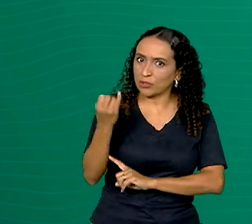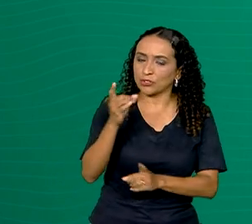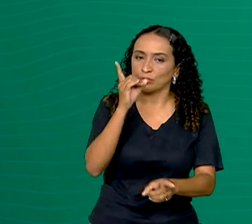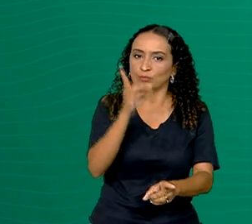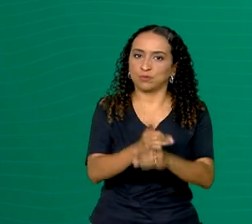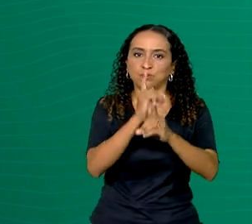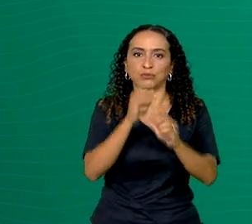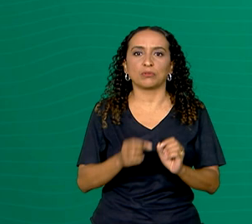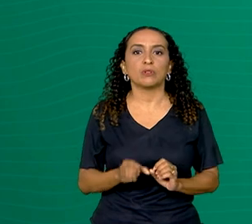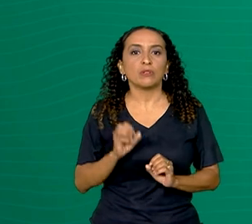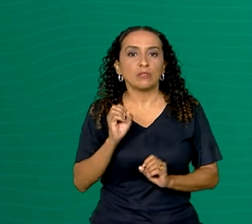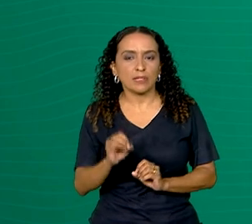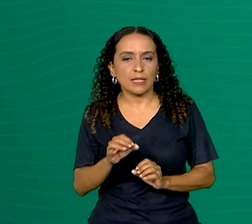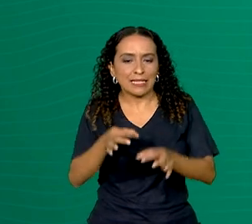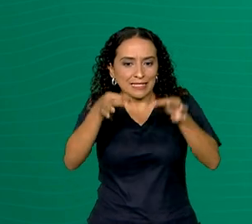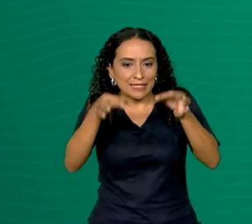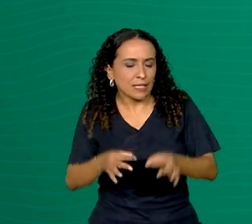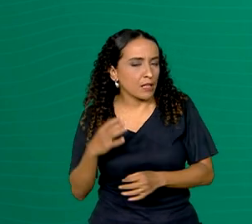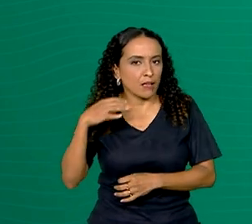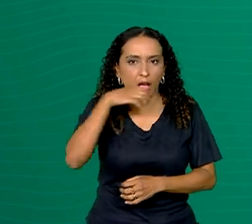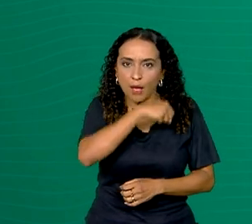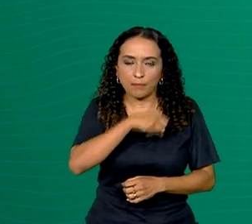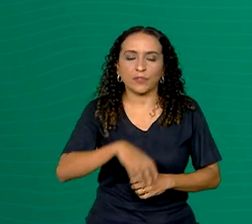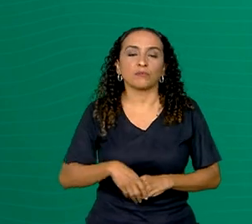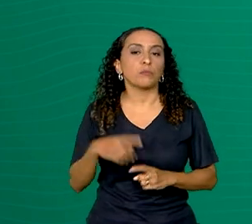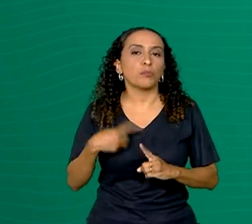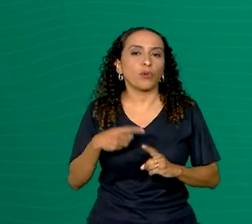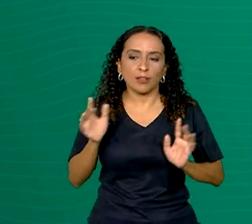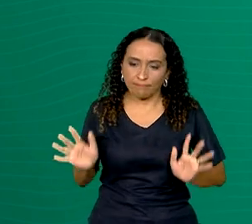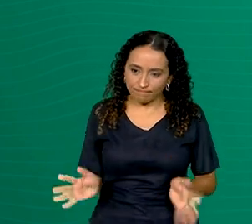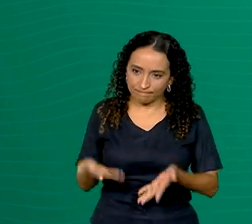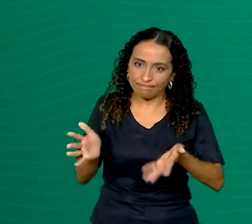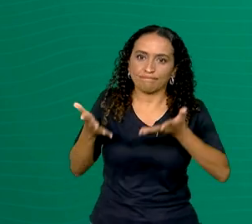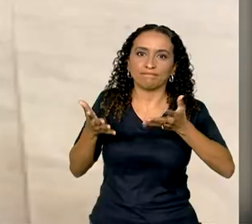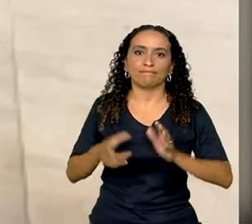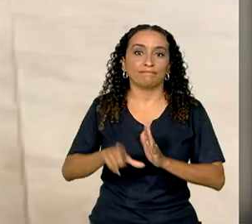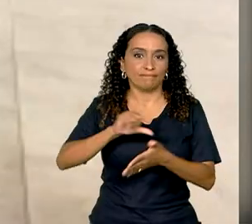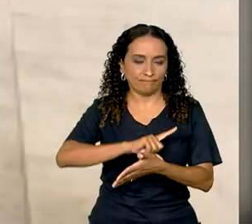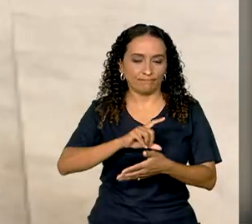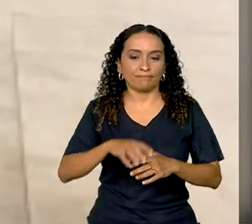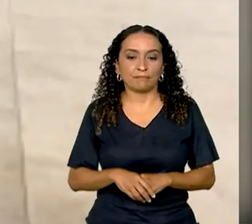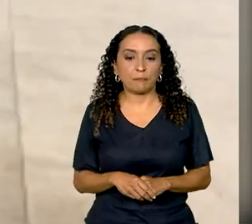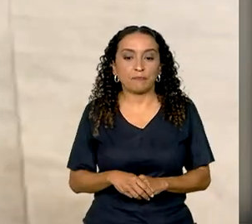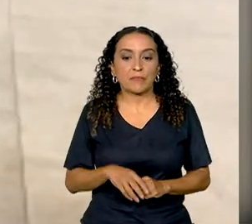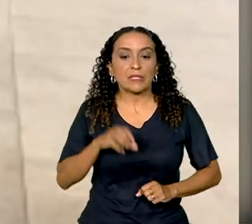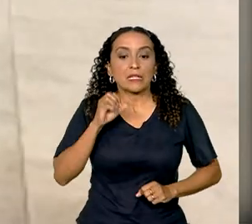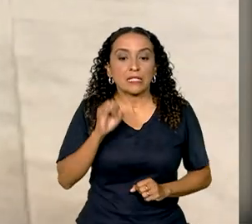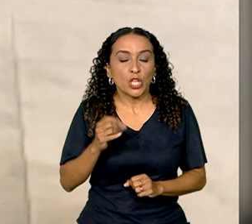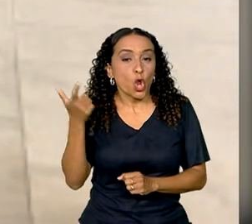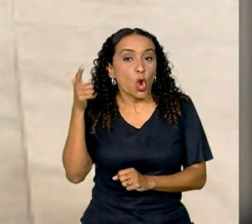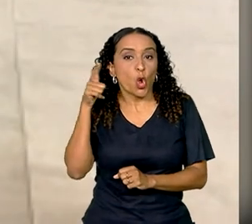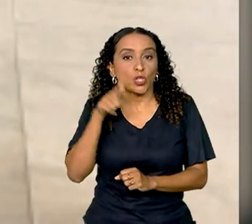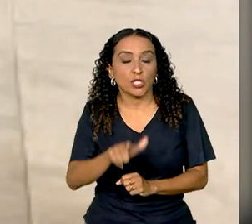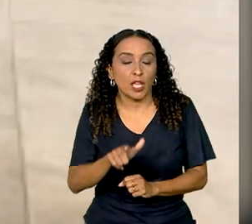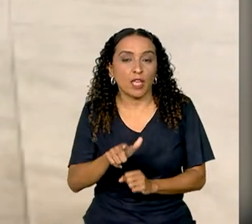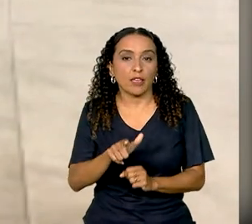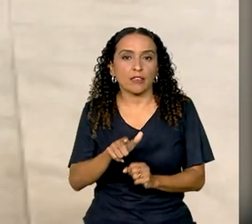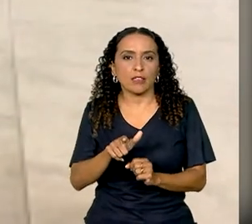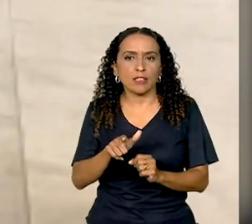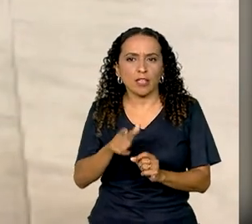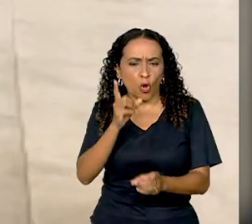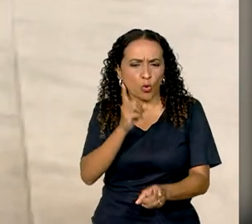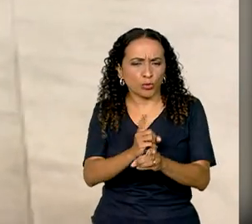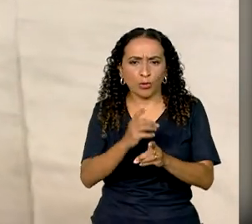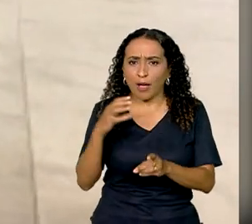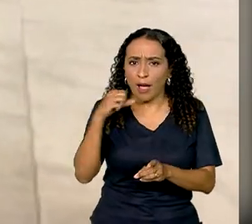diagnóstico feito de forma rápida para a estimulação precoce. Quando a gente consegue fechar o